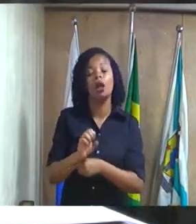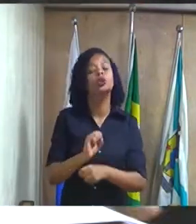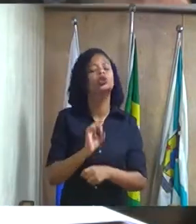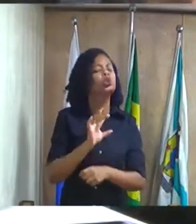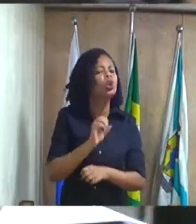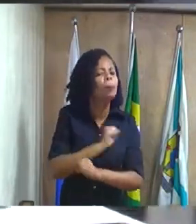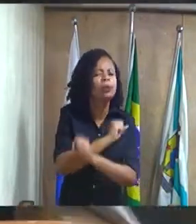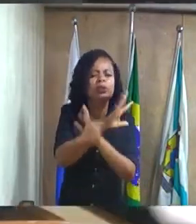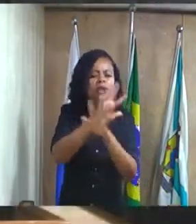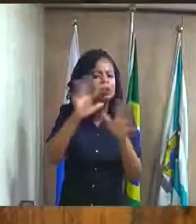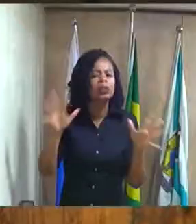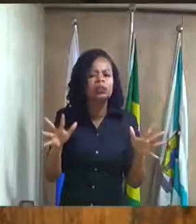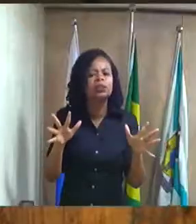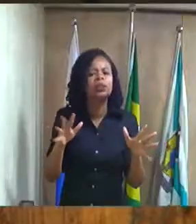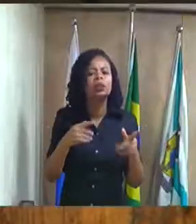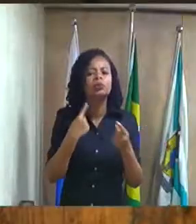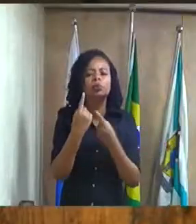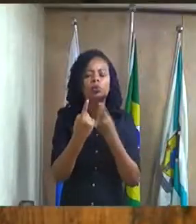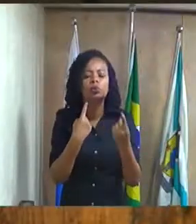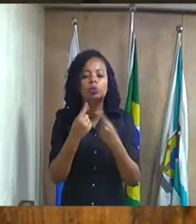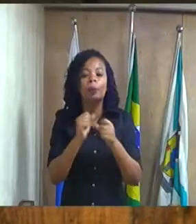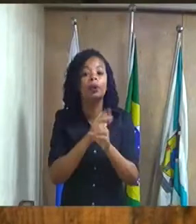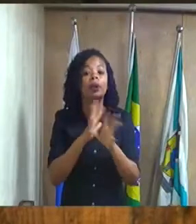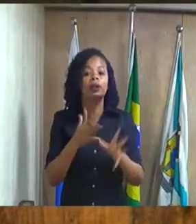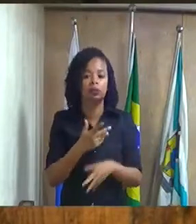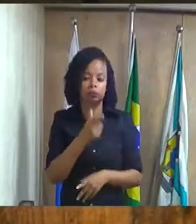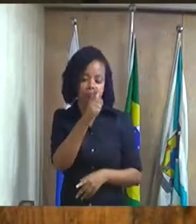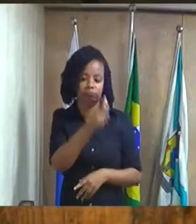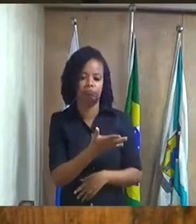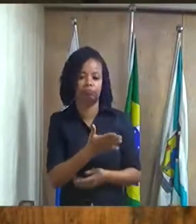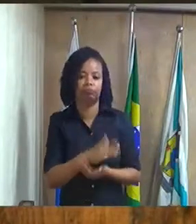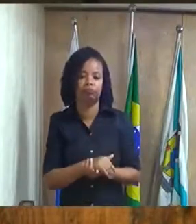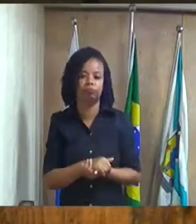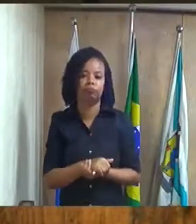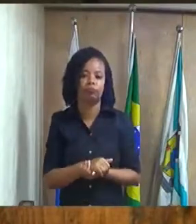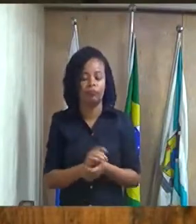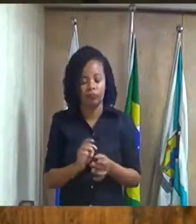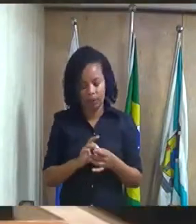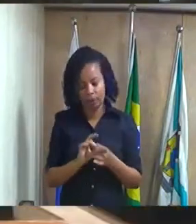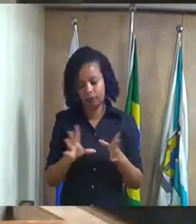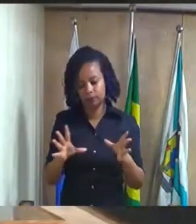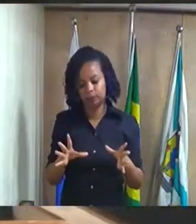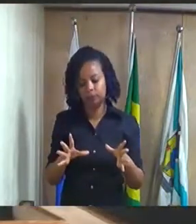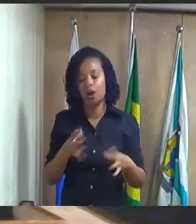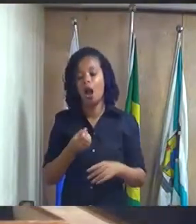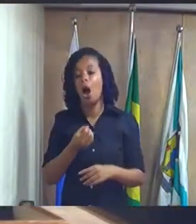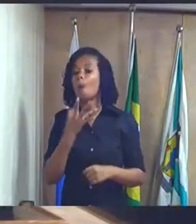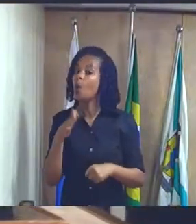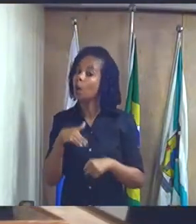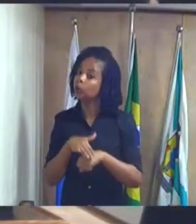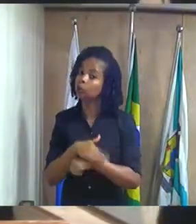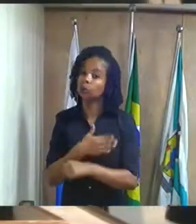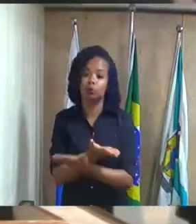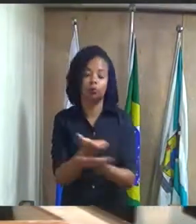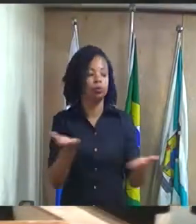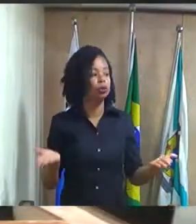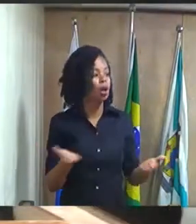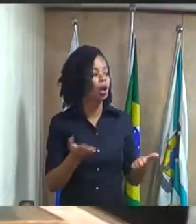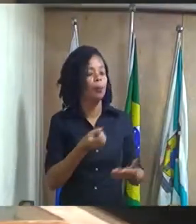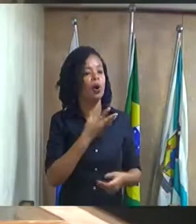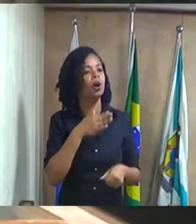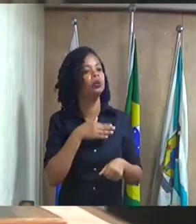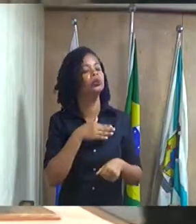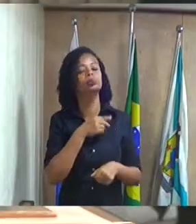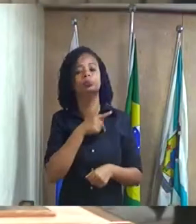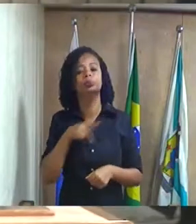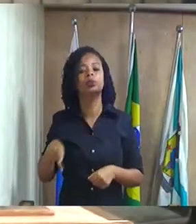brilhante de vossa excelência uma parte vereador com certeza boa noite a todos boa noite presidente boa noite meus